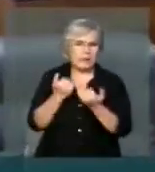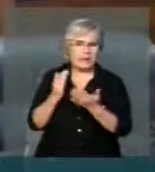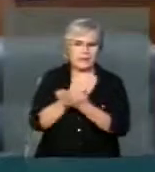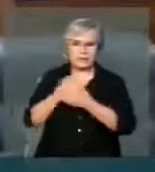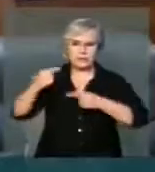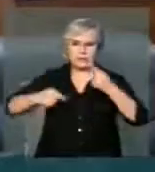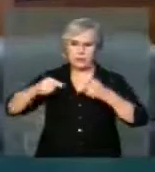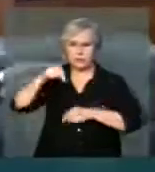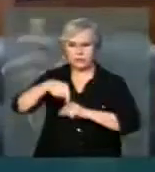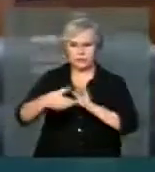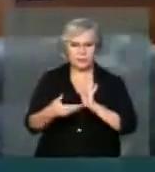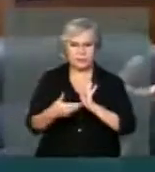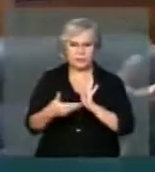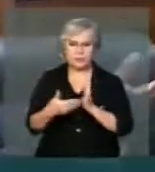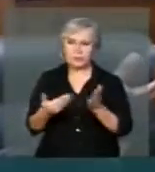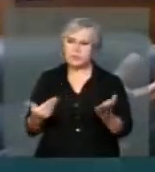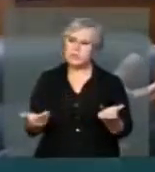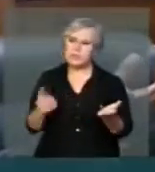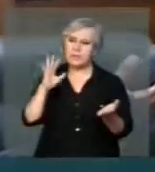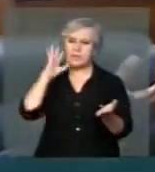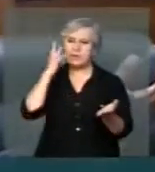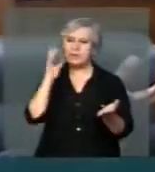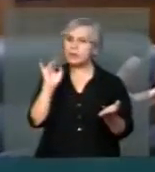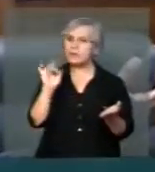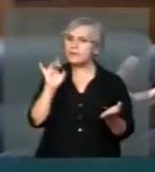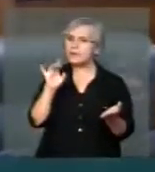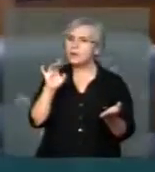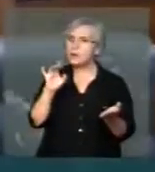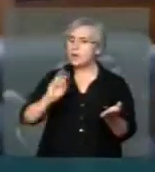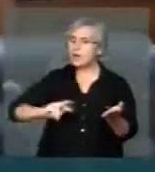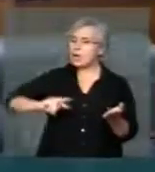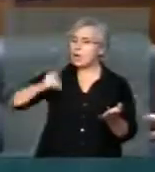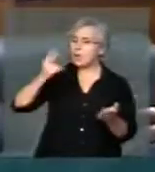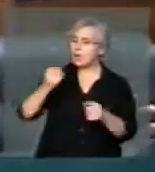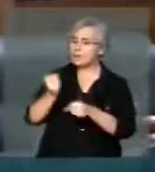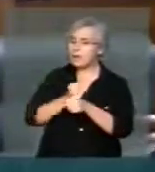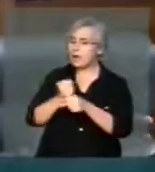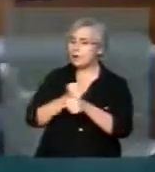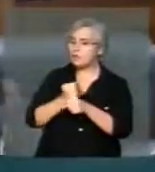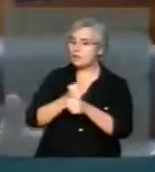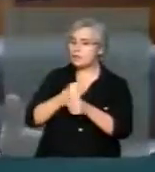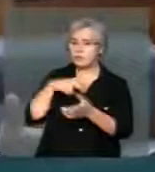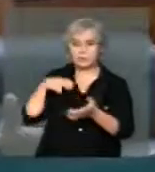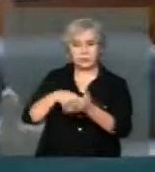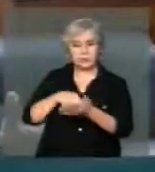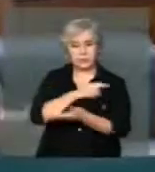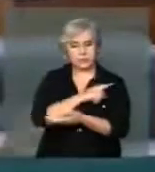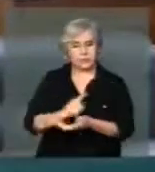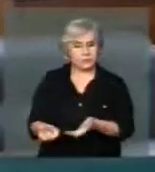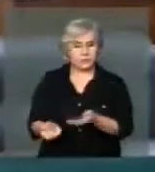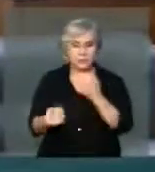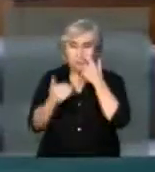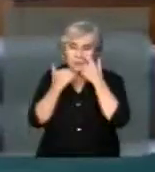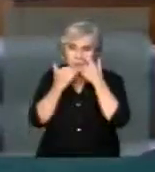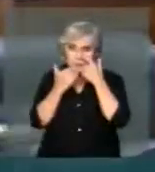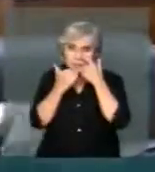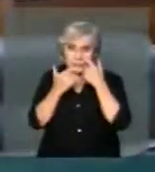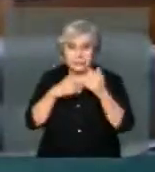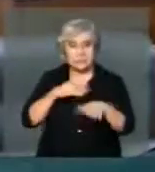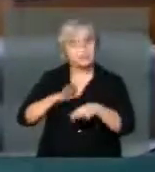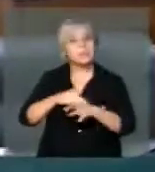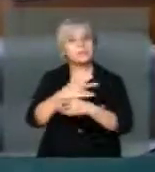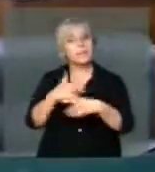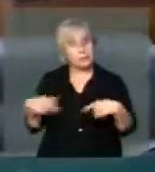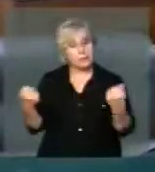nesta casa, que basta aumentar as penas que já daria conta. E nós achamos que tem outros elementos que